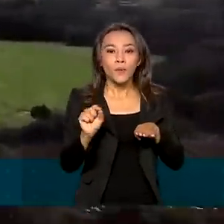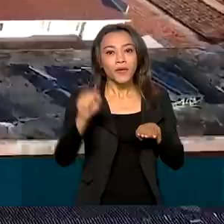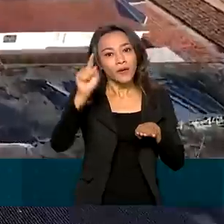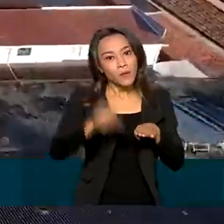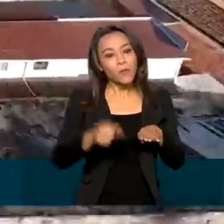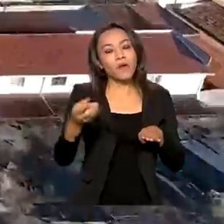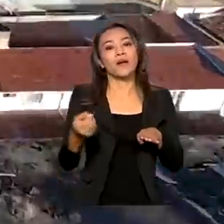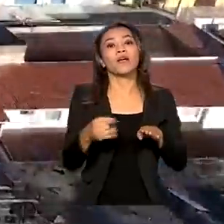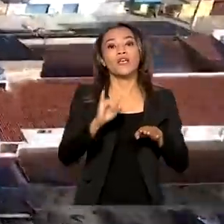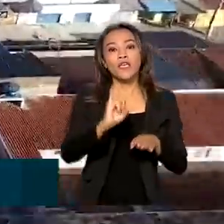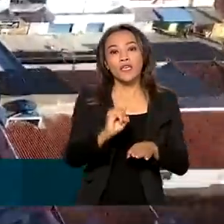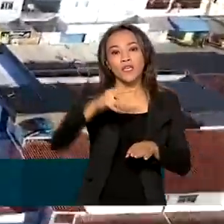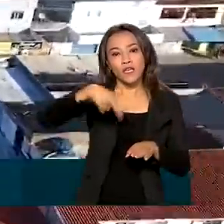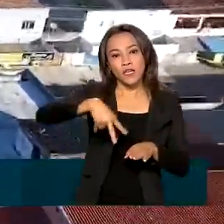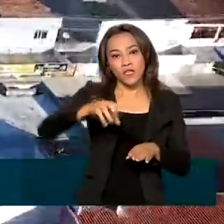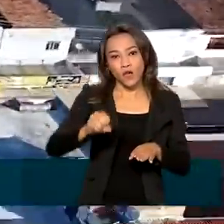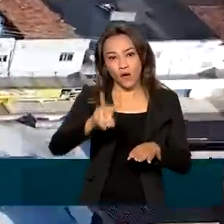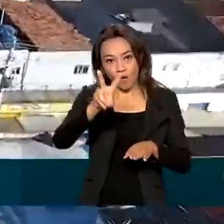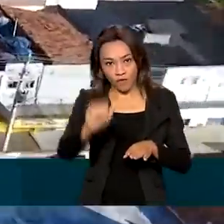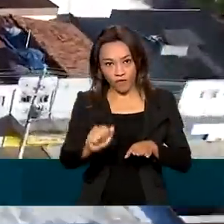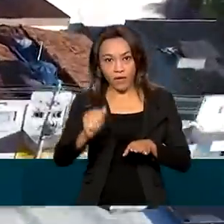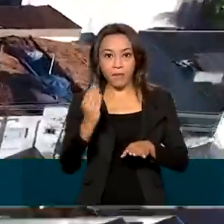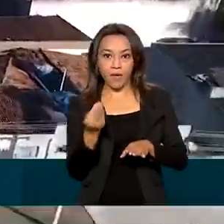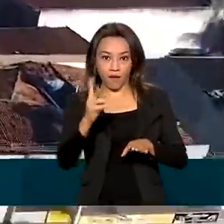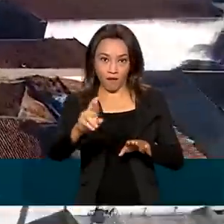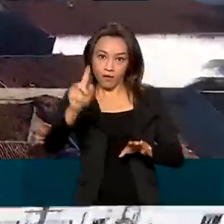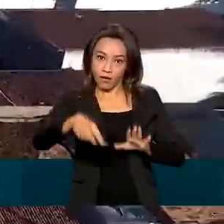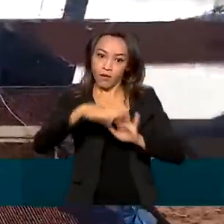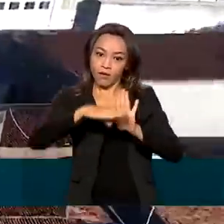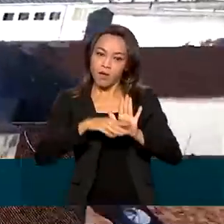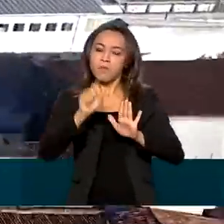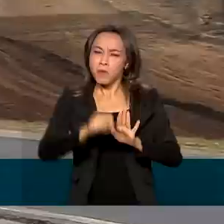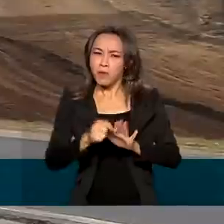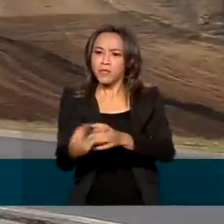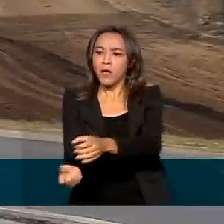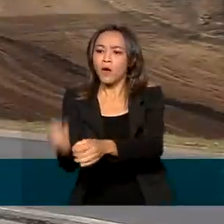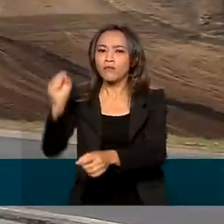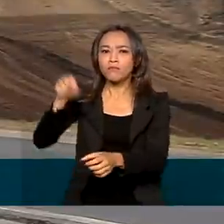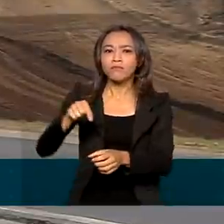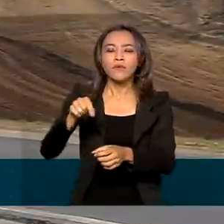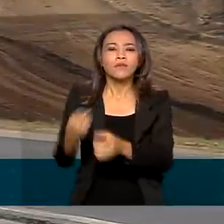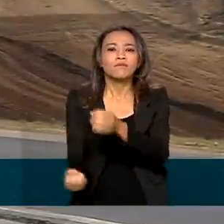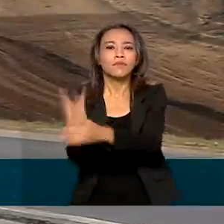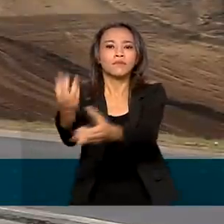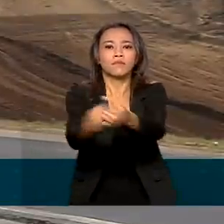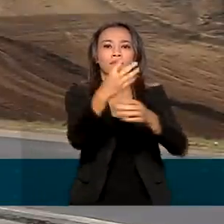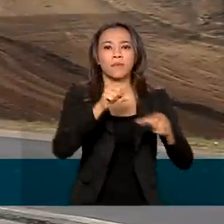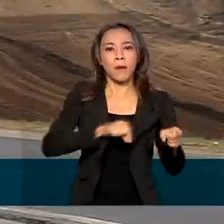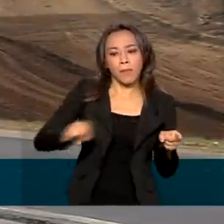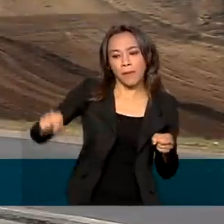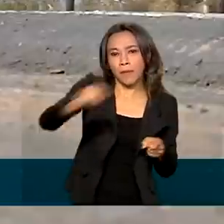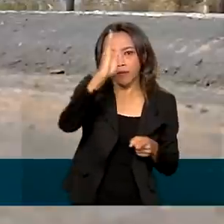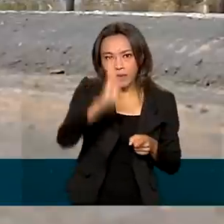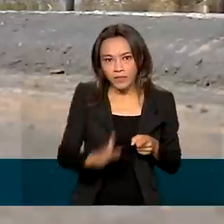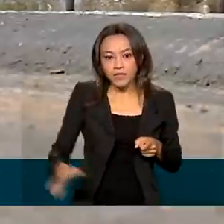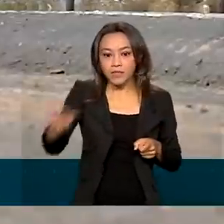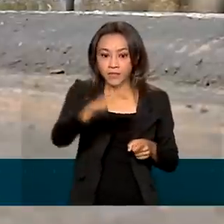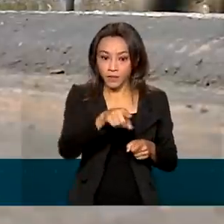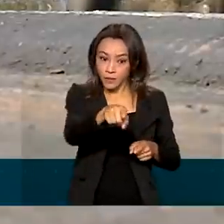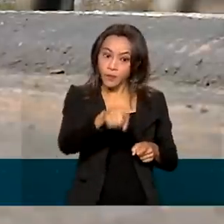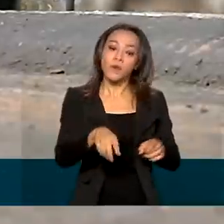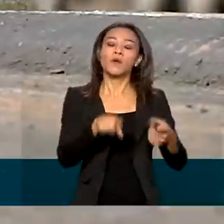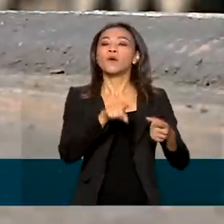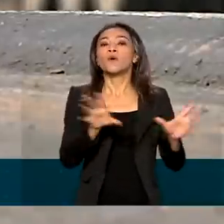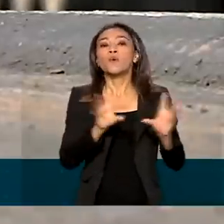BR e poderá ser implantada em outros pontos do país. O Departamento Nacional de Infraestrutura de